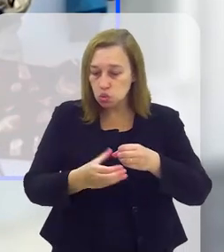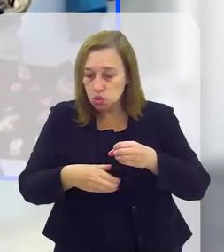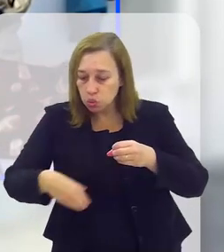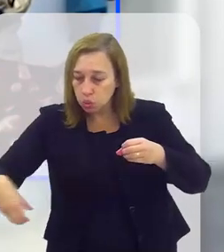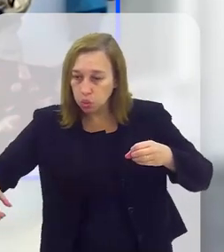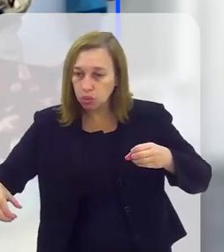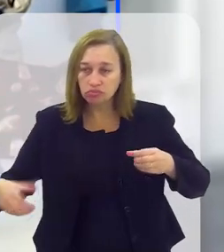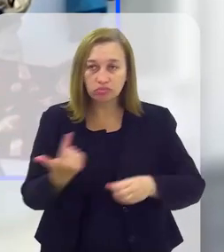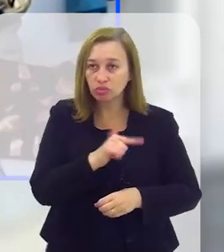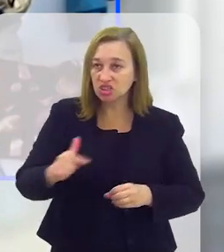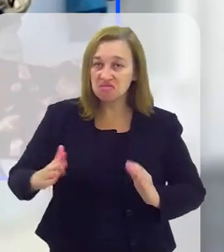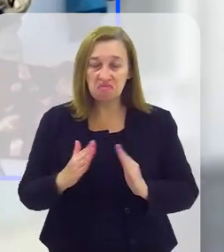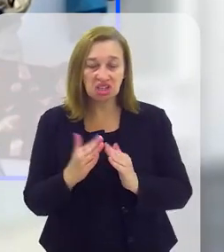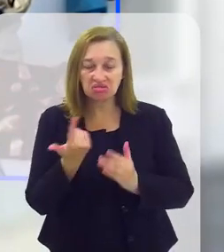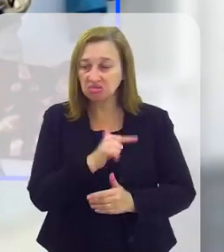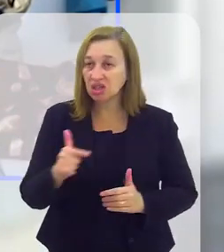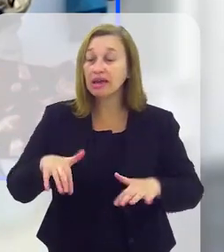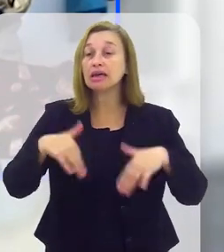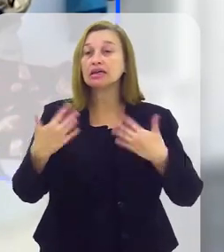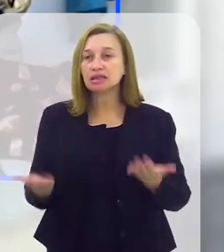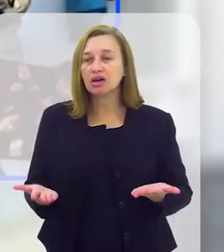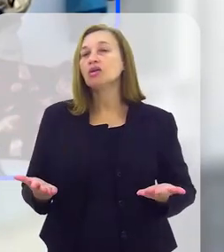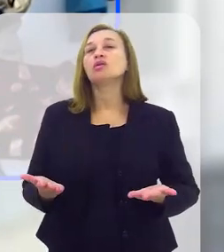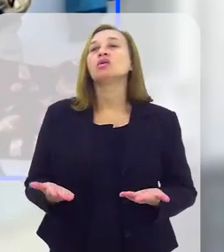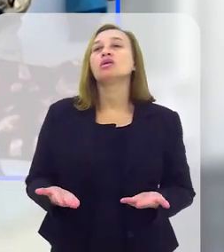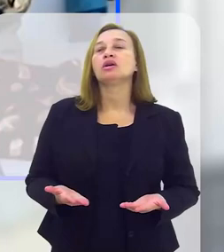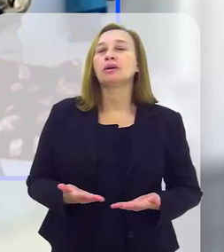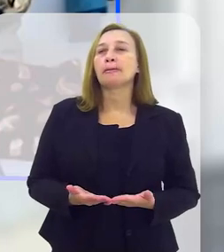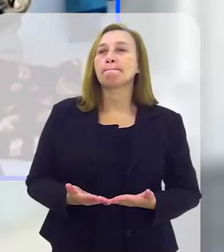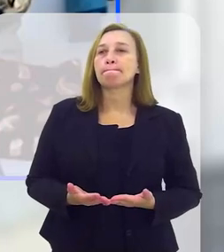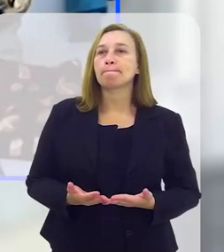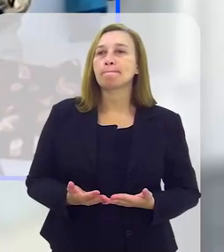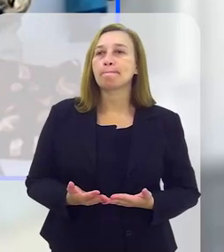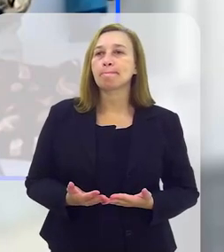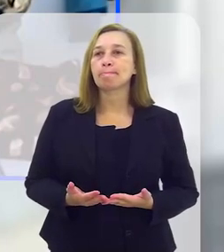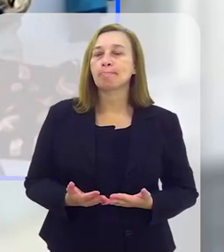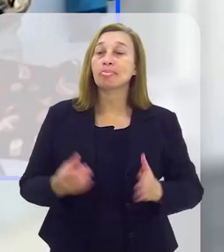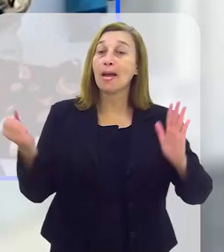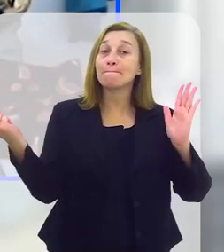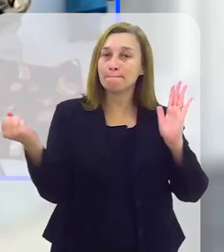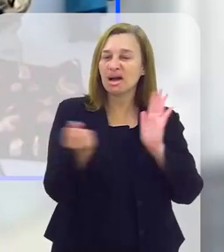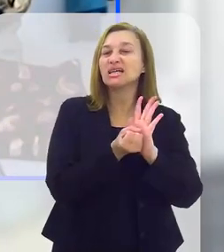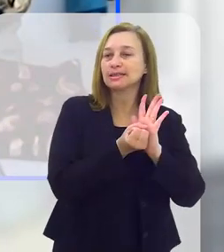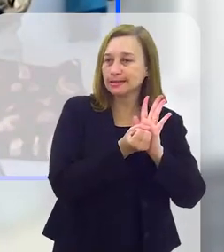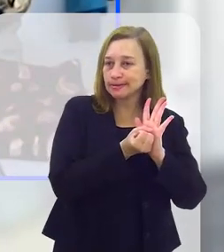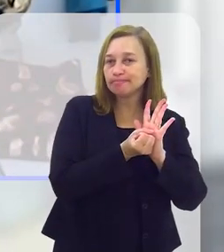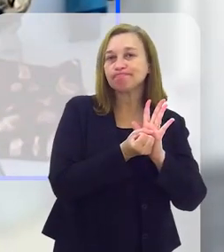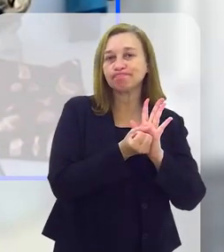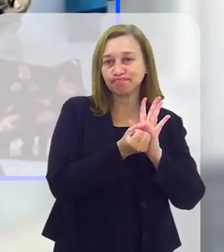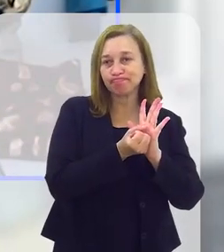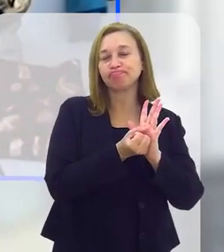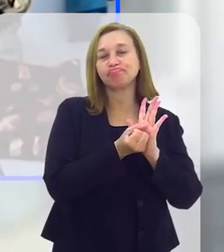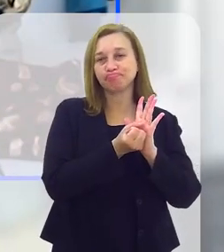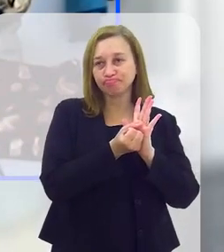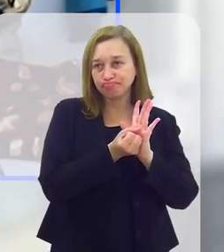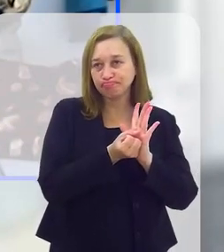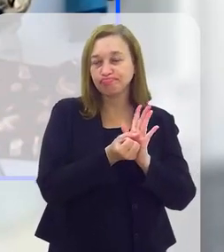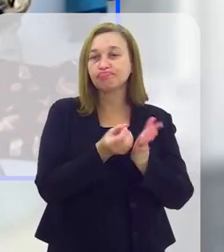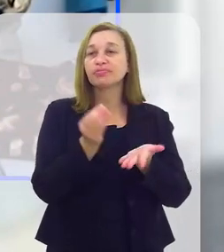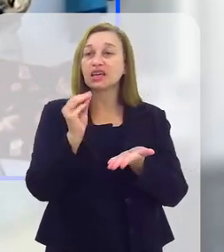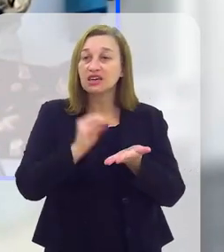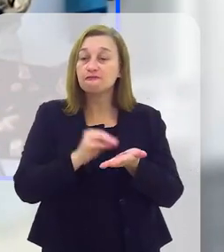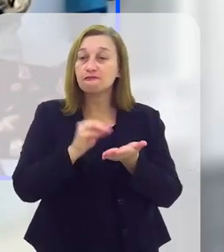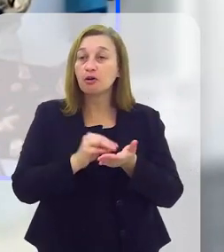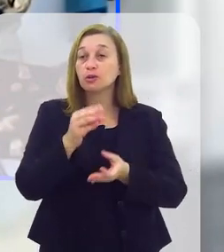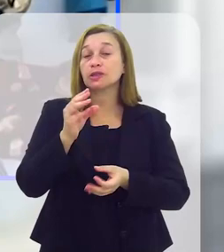sequer creche, não têm saneamento básico, não têm moradia, democracia. Então, esta é